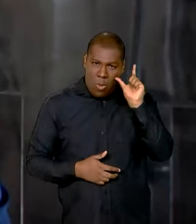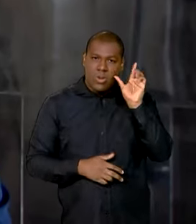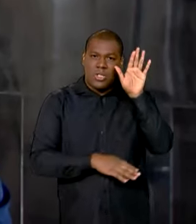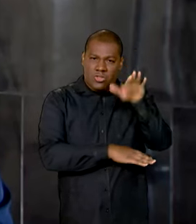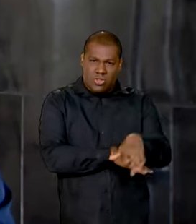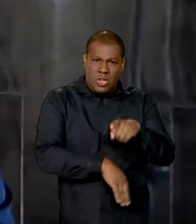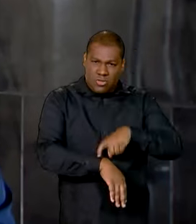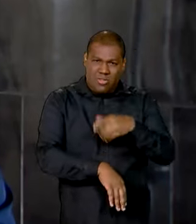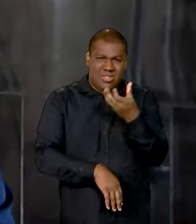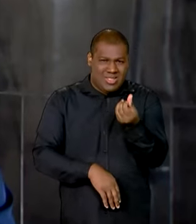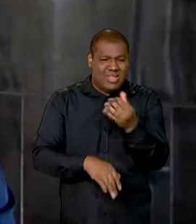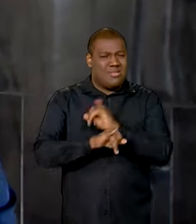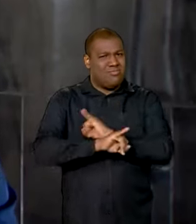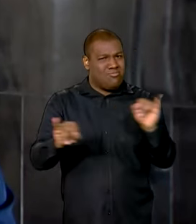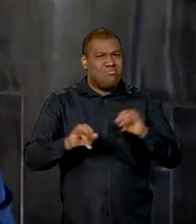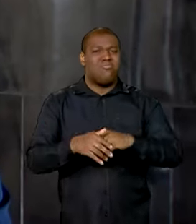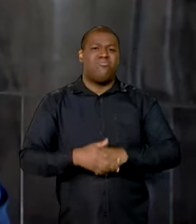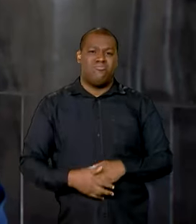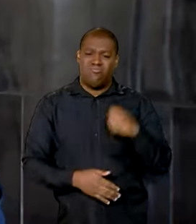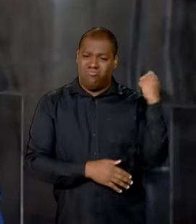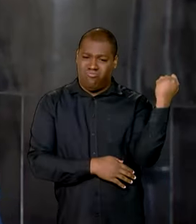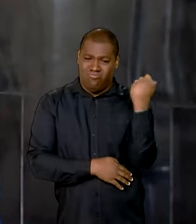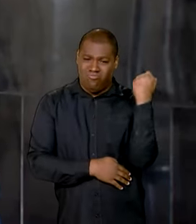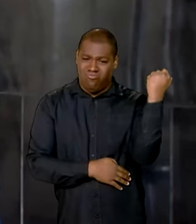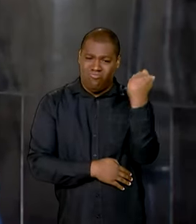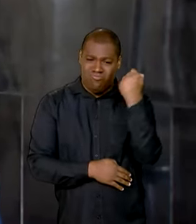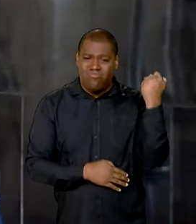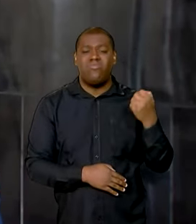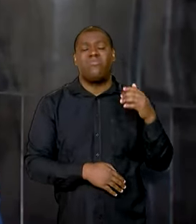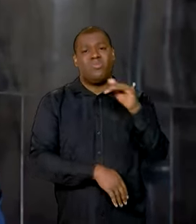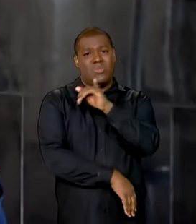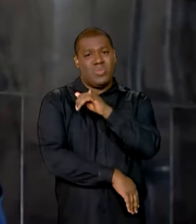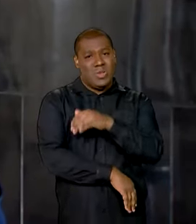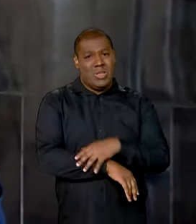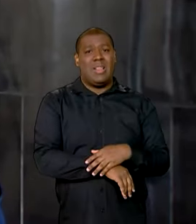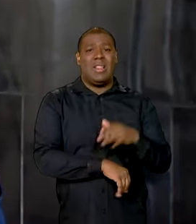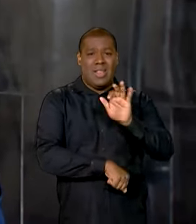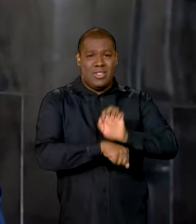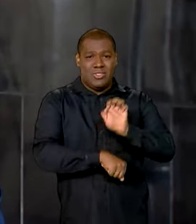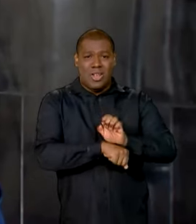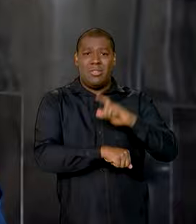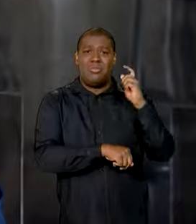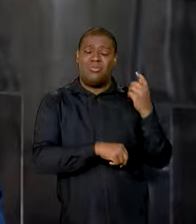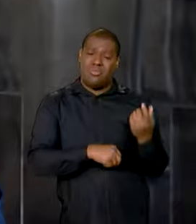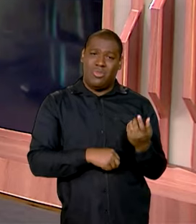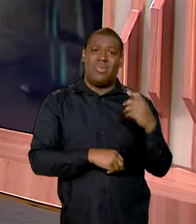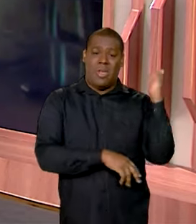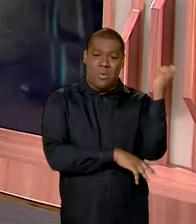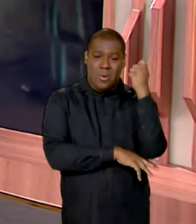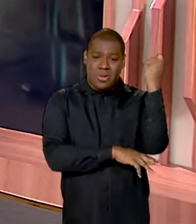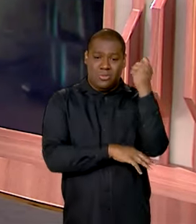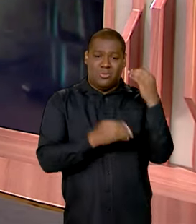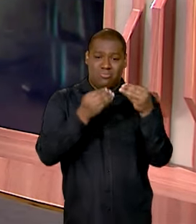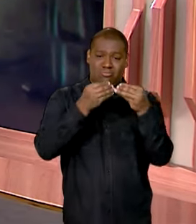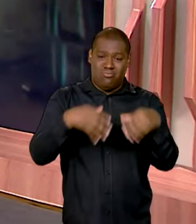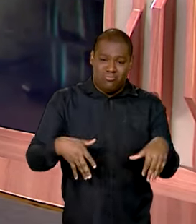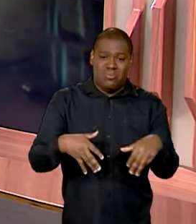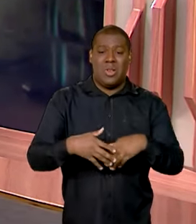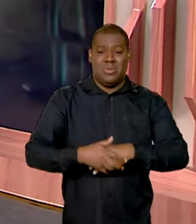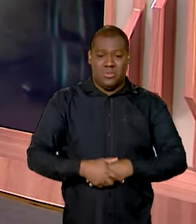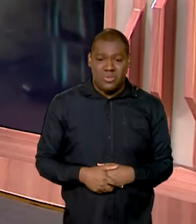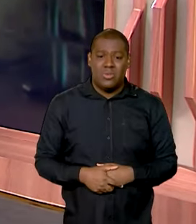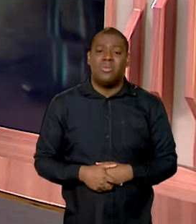Estado. Então, uma situação muito grave no Rio Grande do Sul, que o presidente está acompanhando de perto. Voltamos com você, Vanessa. Ok, Marcinha, muito